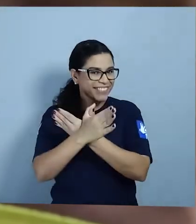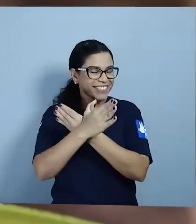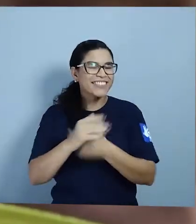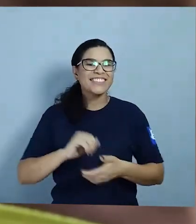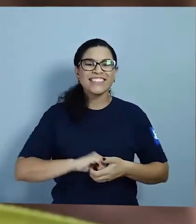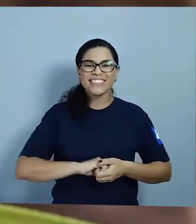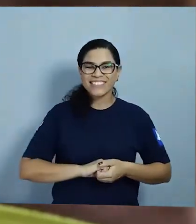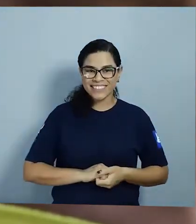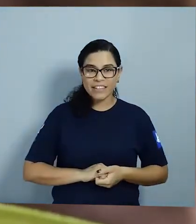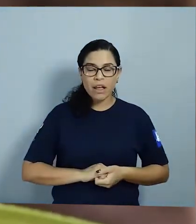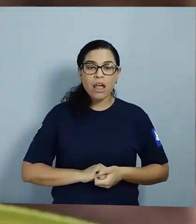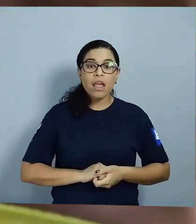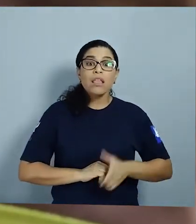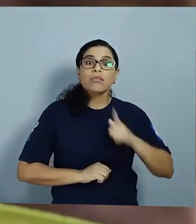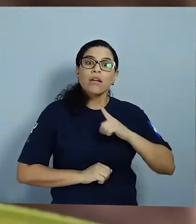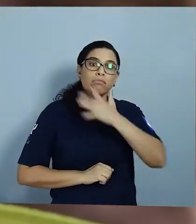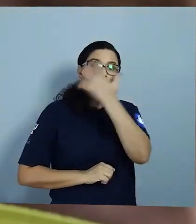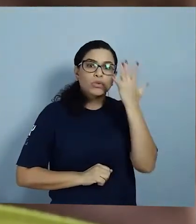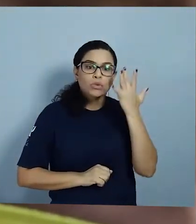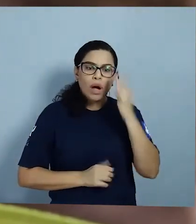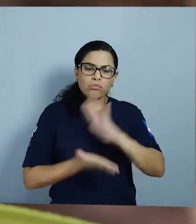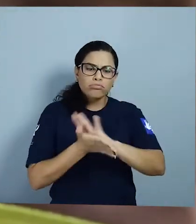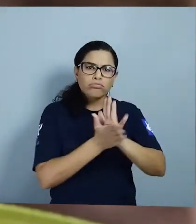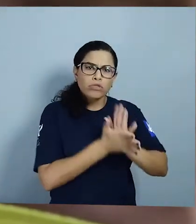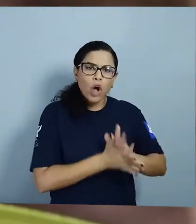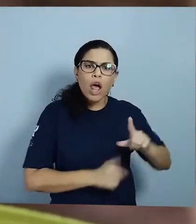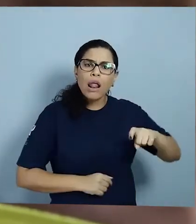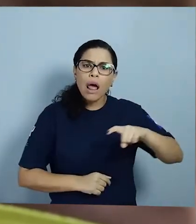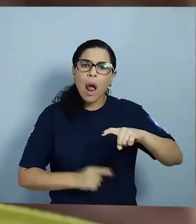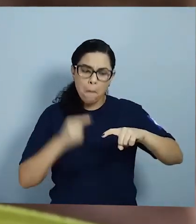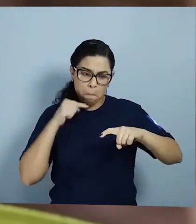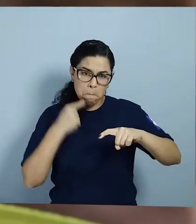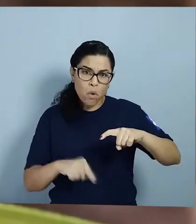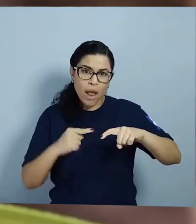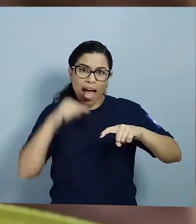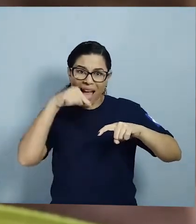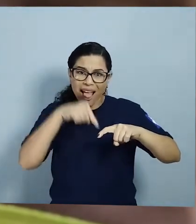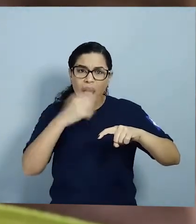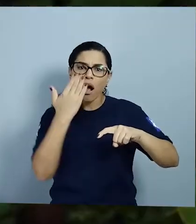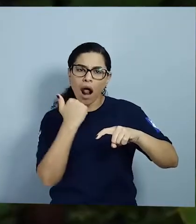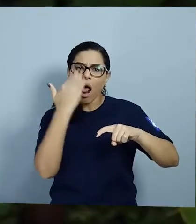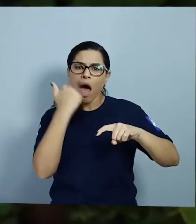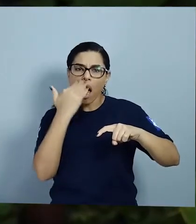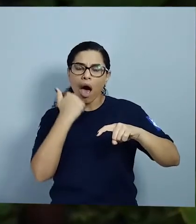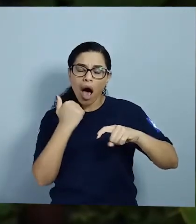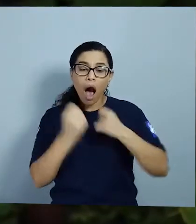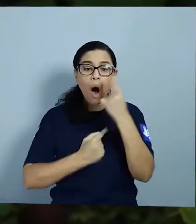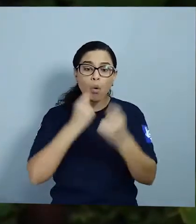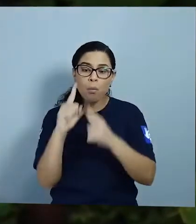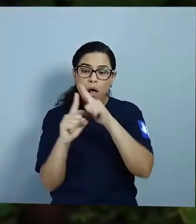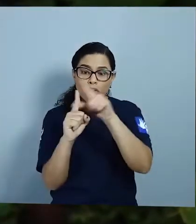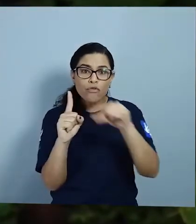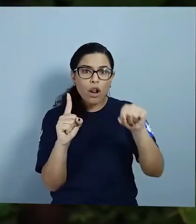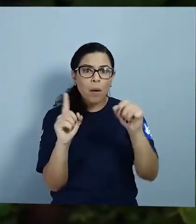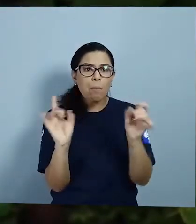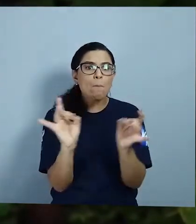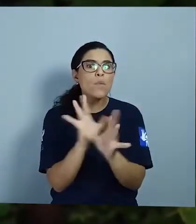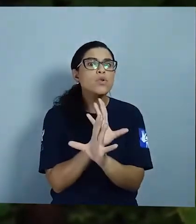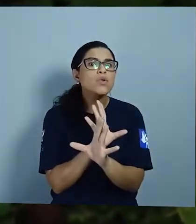gente que mata as lagartas Porque elas comem muito E algumas plantas acabam ficando sem folhas